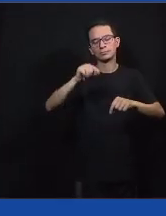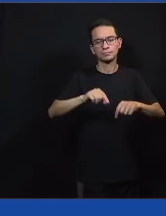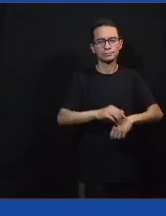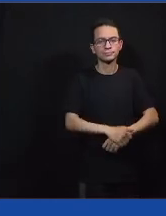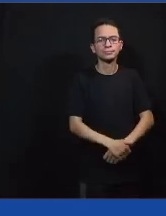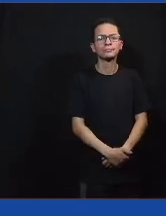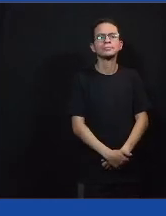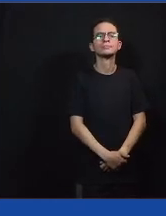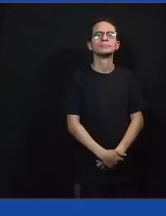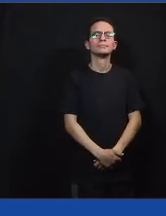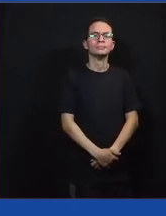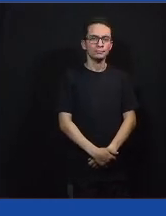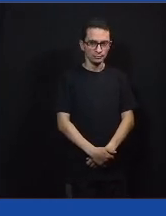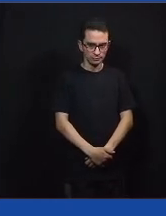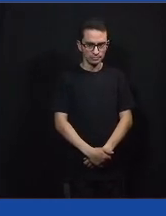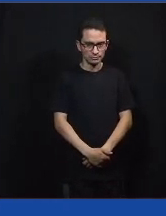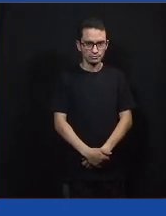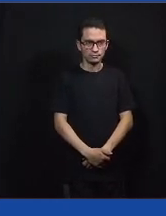Ali, uma. Yuri?